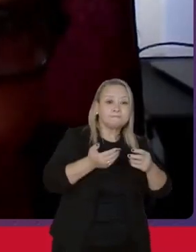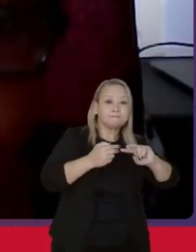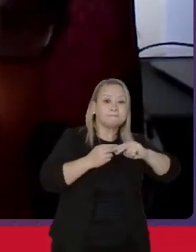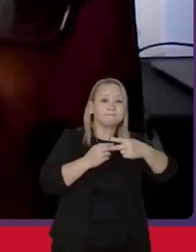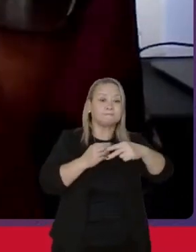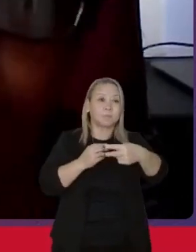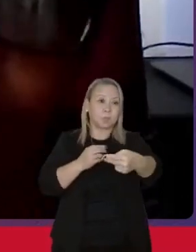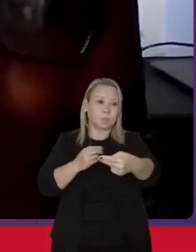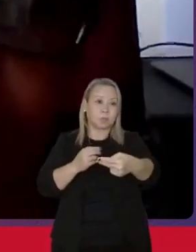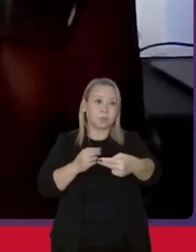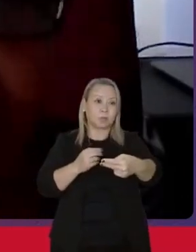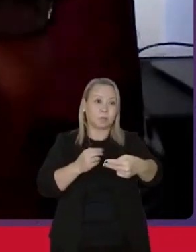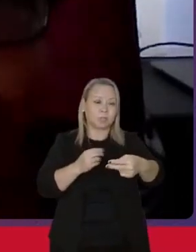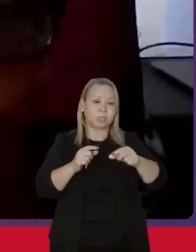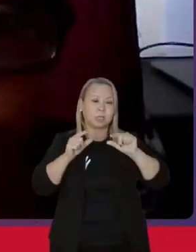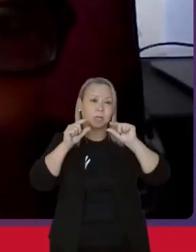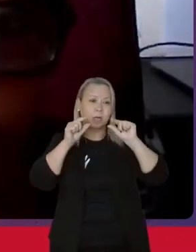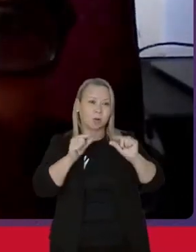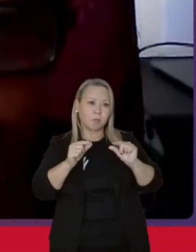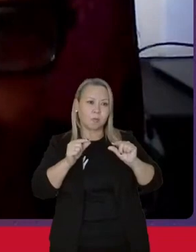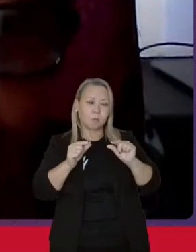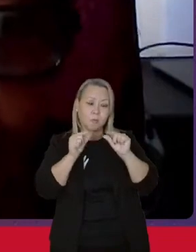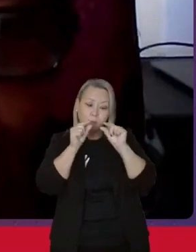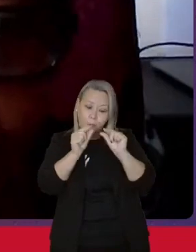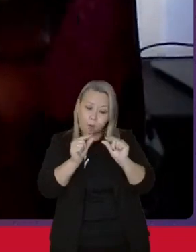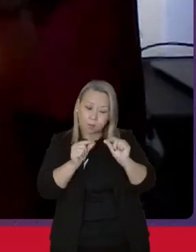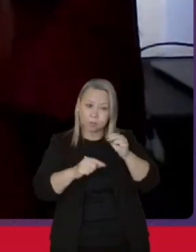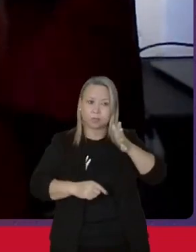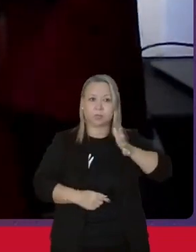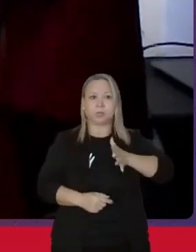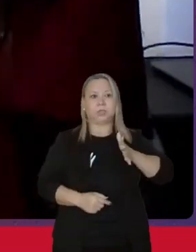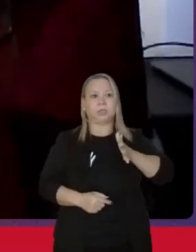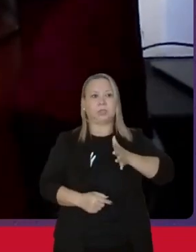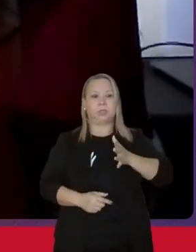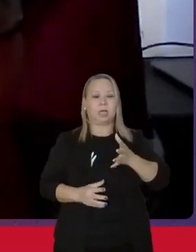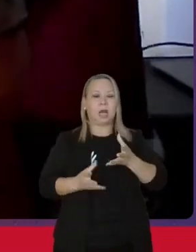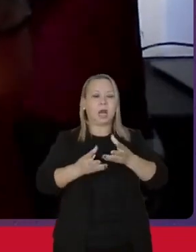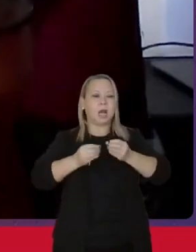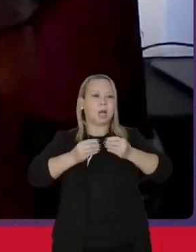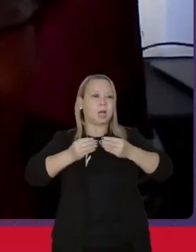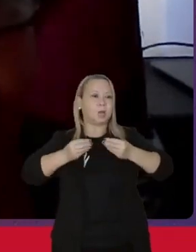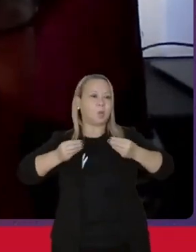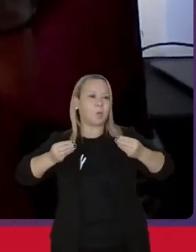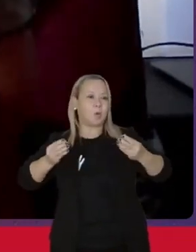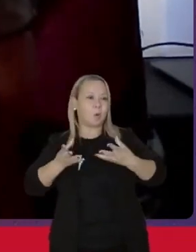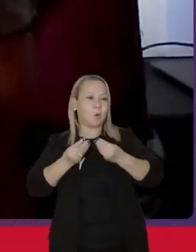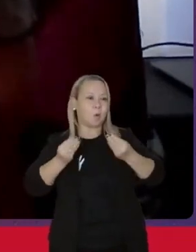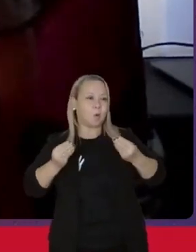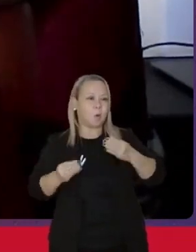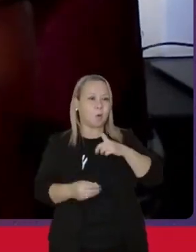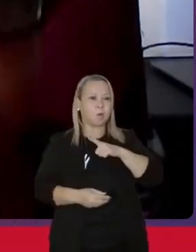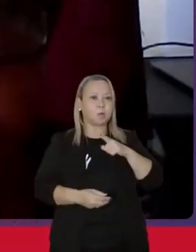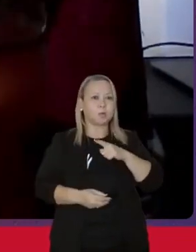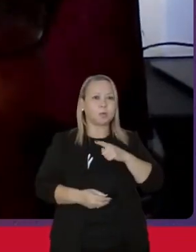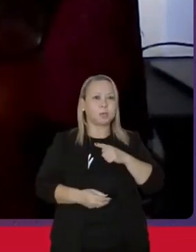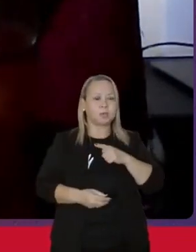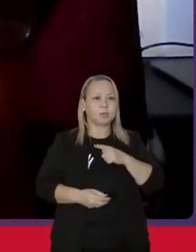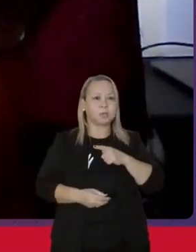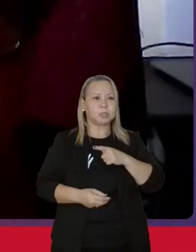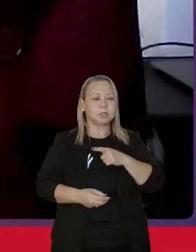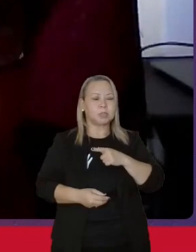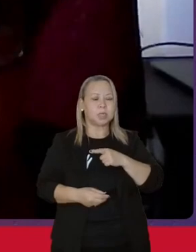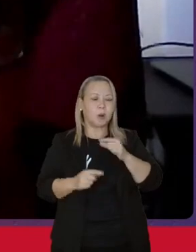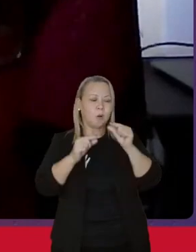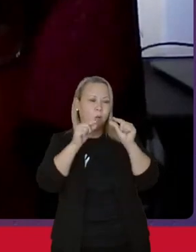a poucos serem ricos e muitos terem péssimas